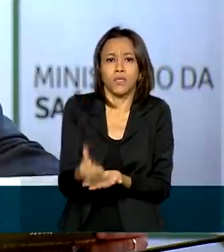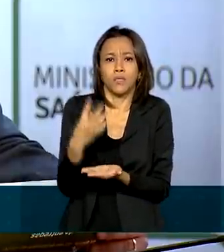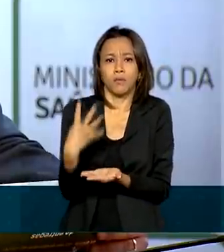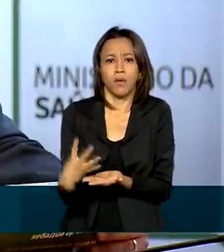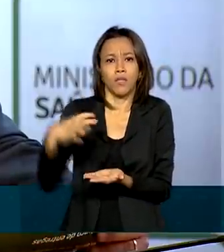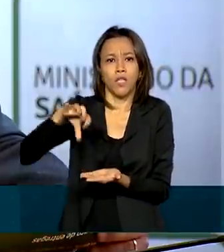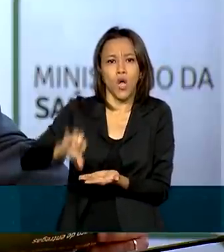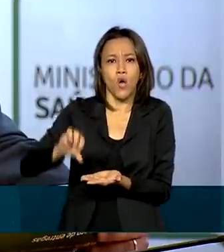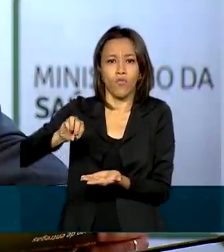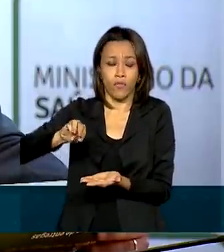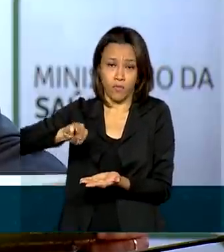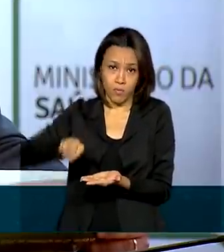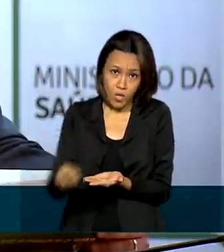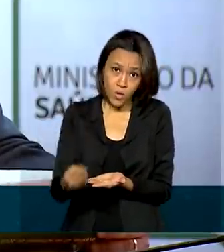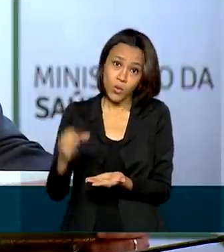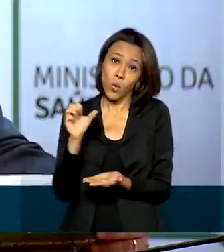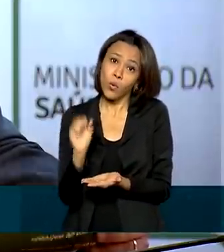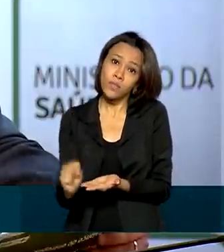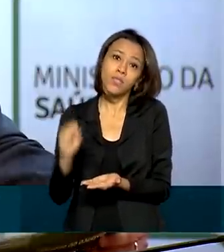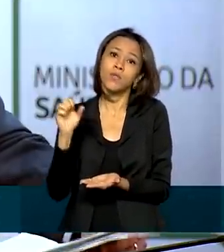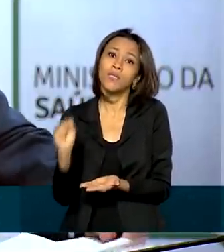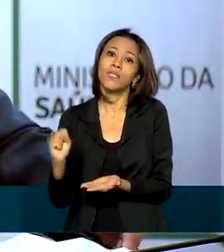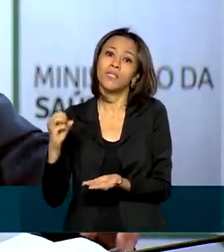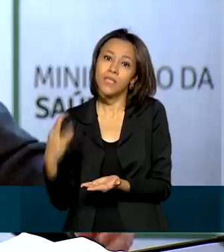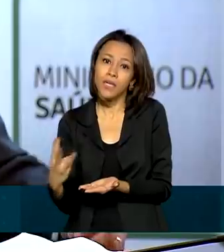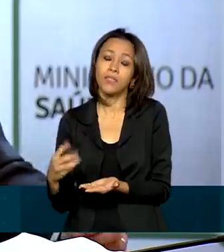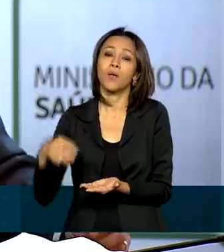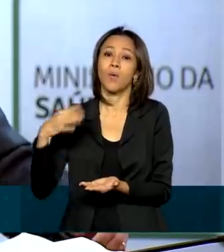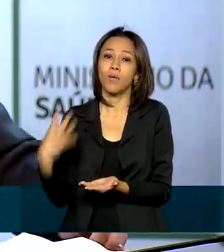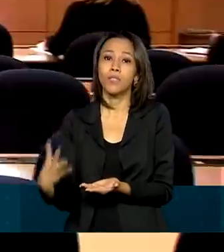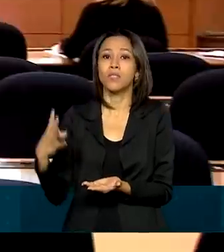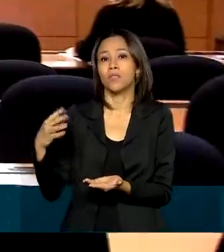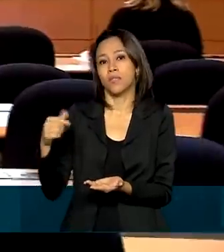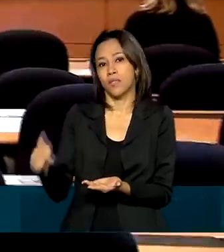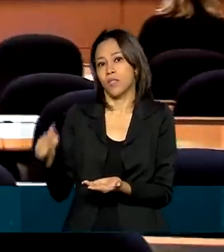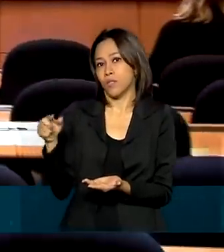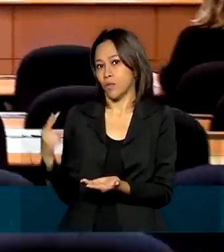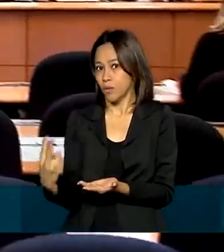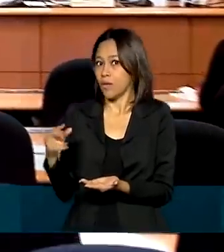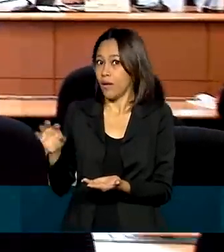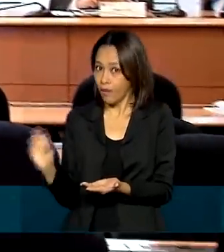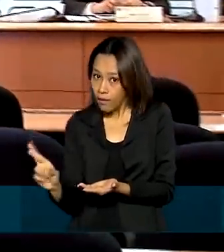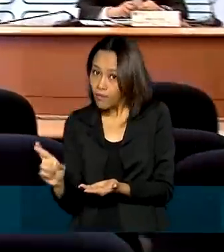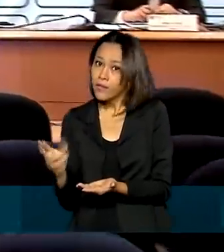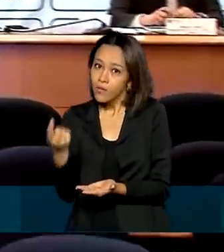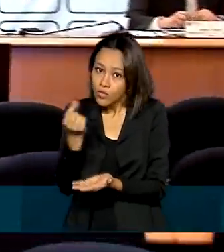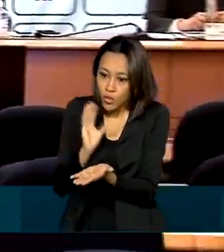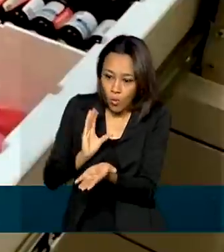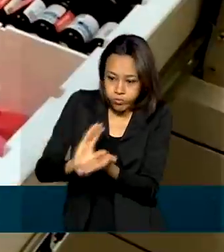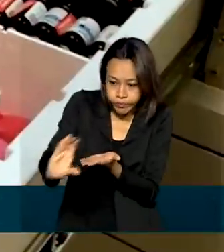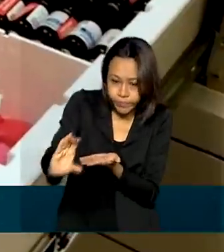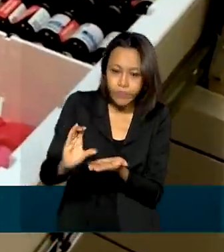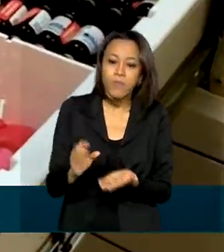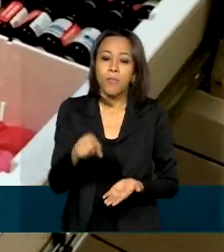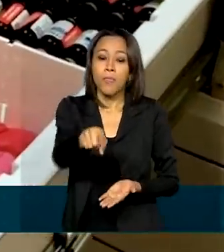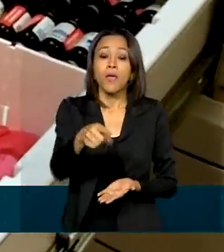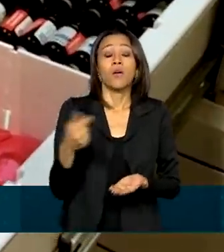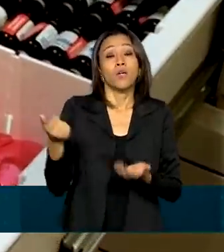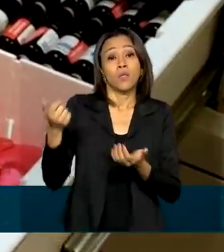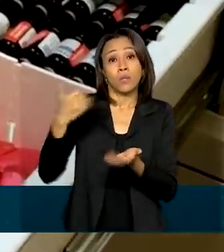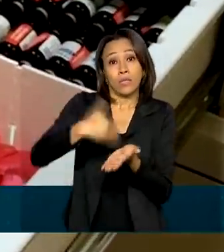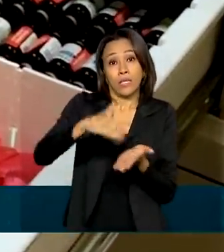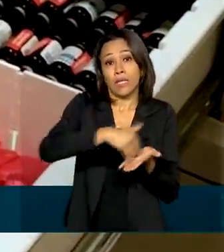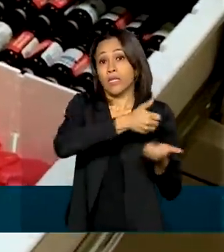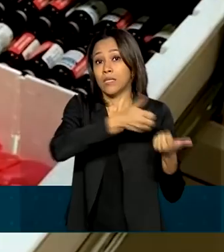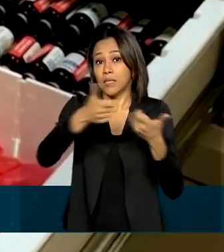.833.472. Por outro lado, segundo o secretário, a demanda por